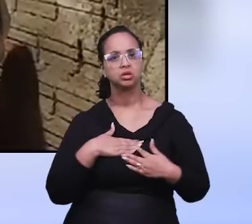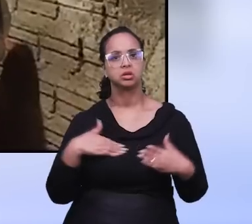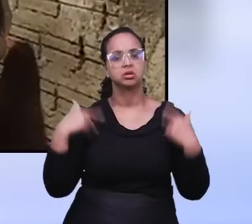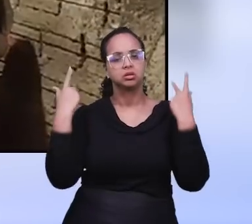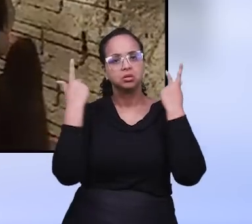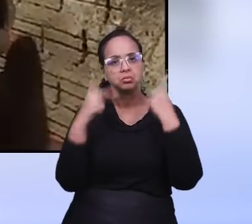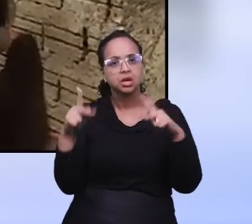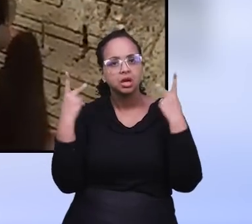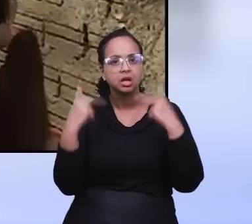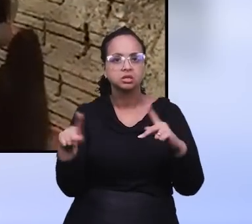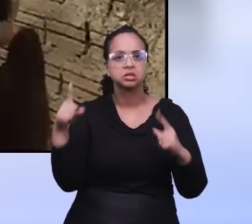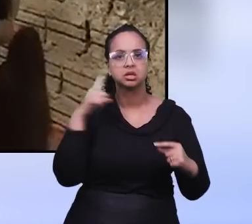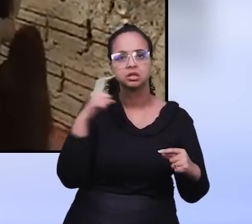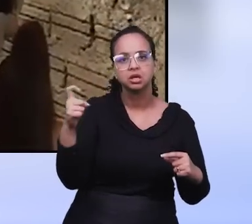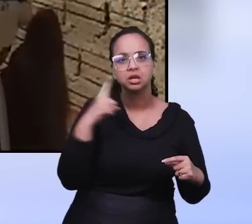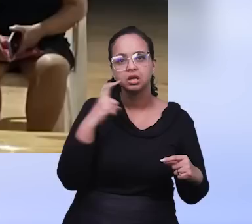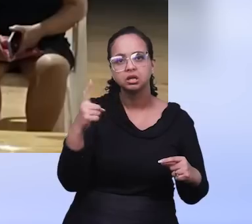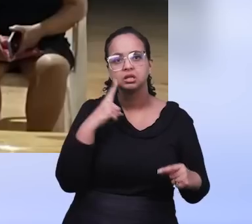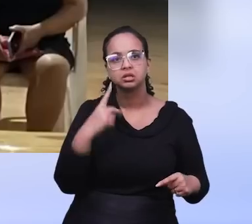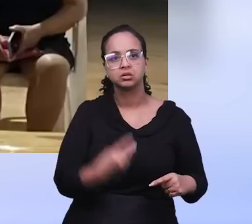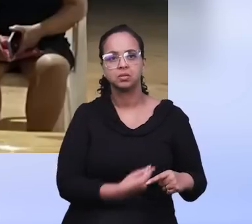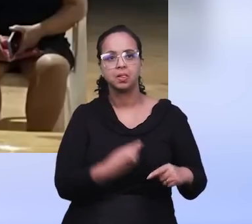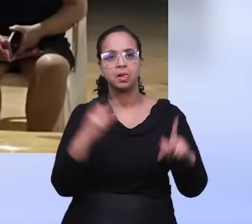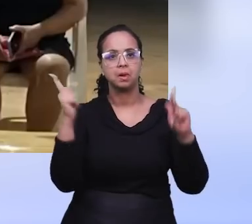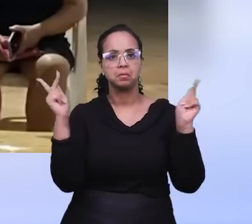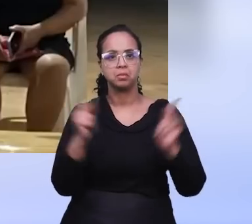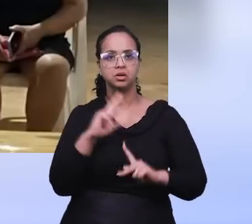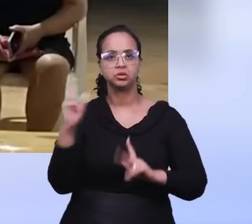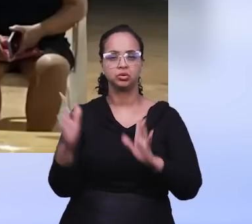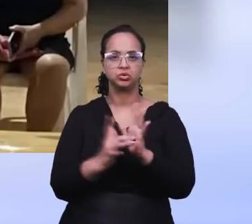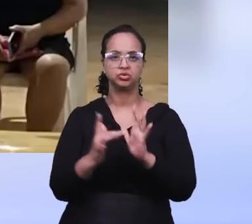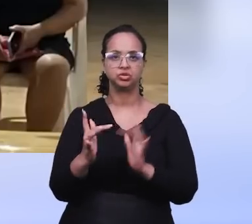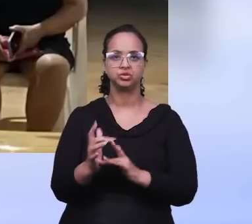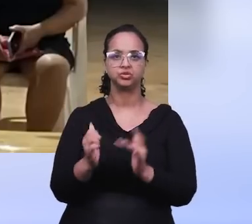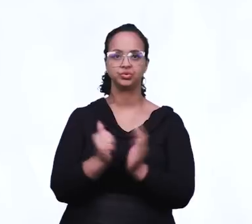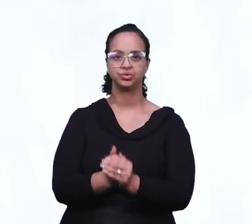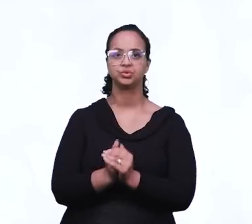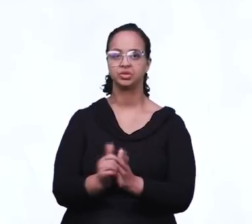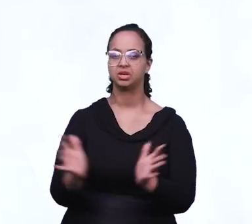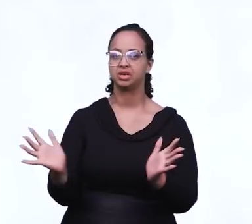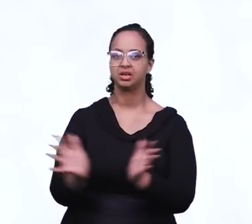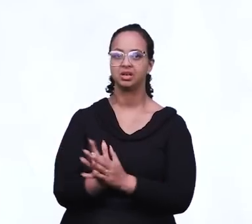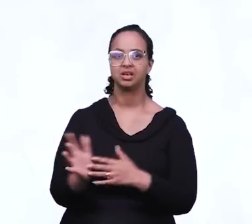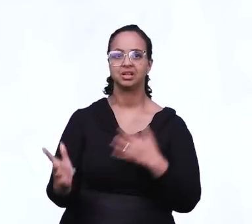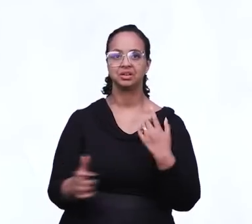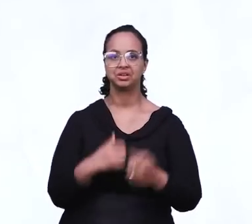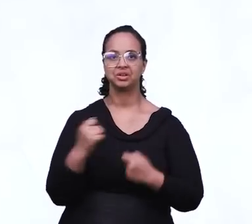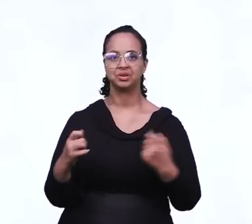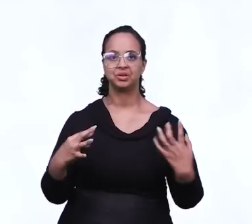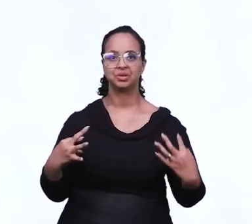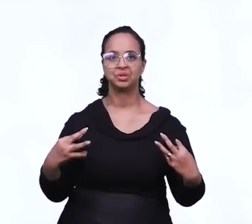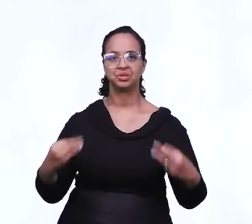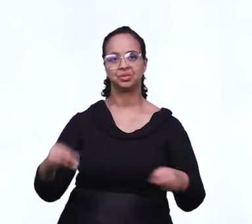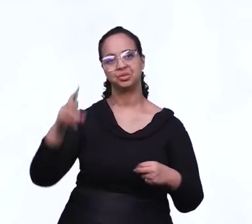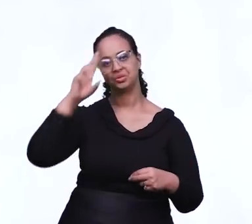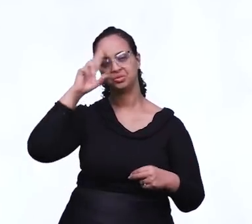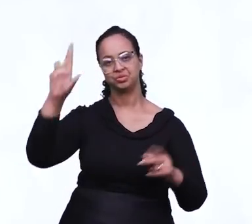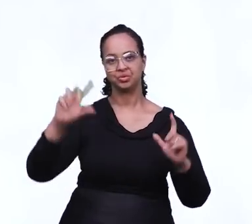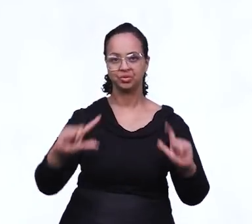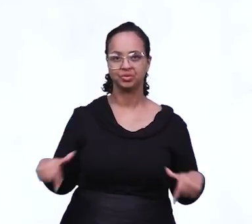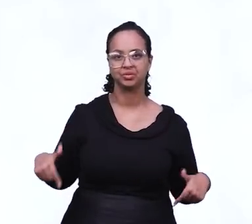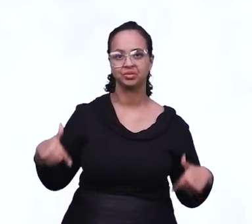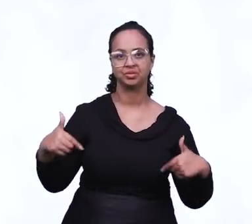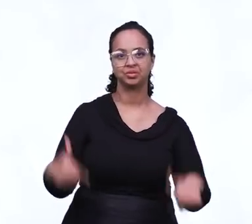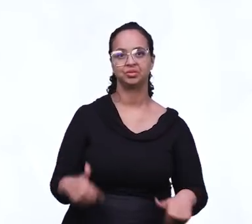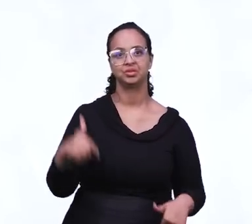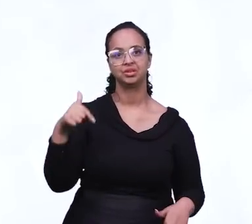muito da Palavra e se interessaram pela obra. A paz do Senhor Jesus. Glória a Deus, irmãos, por tudo que o tem nos